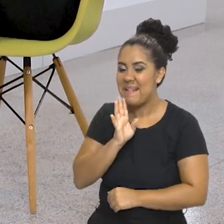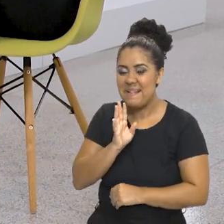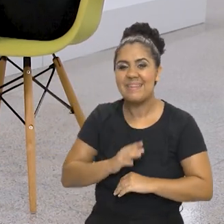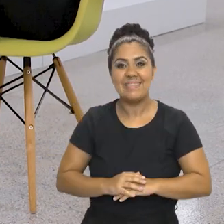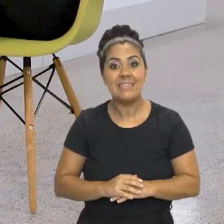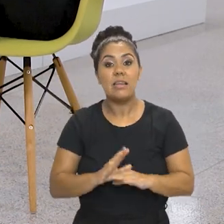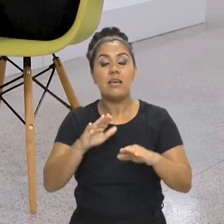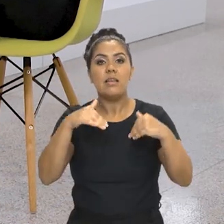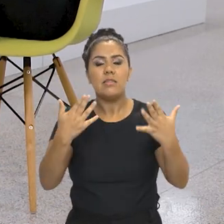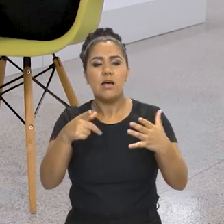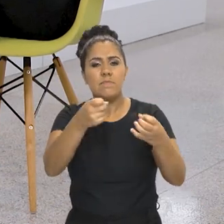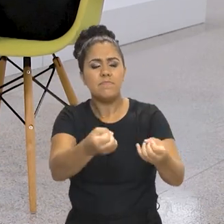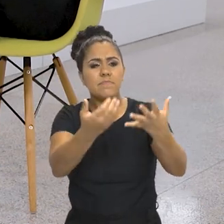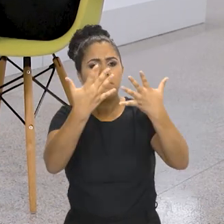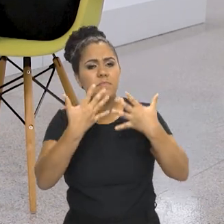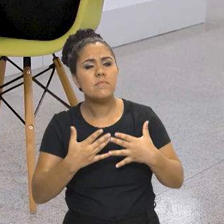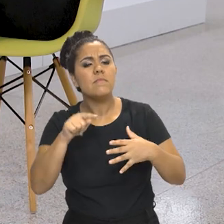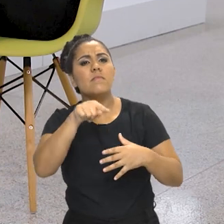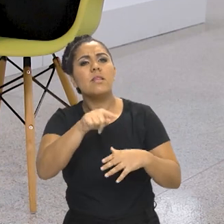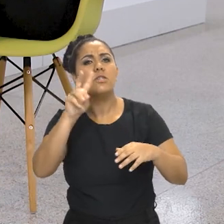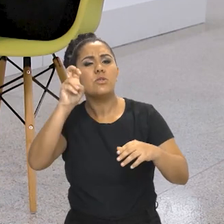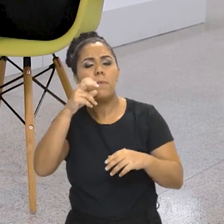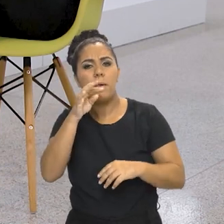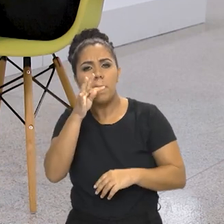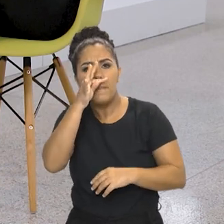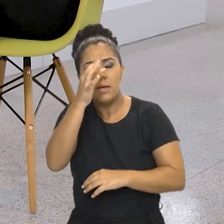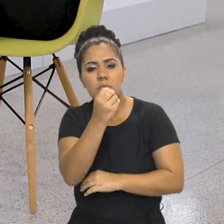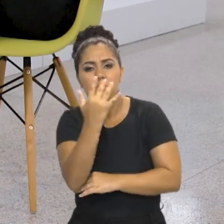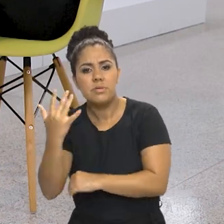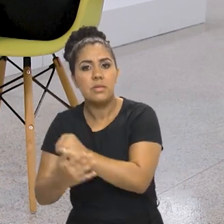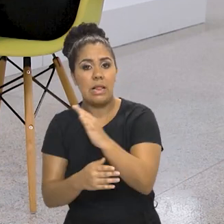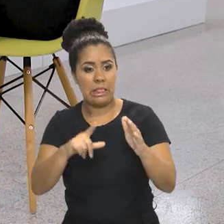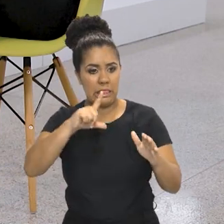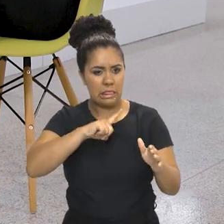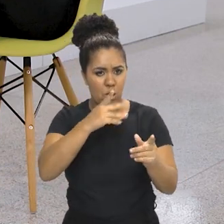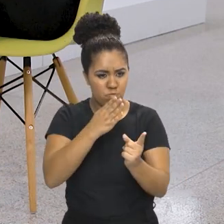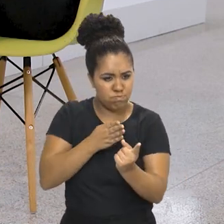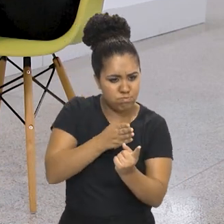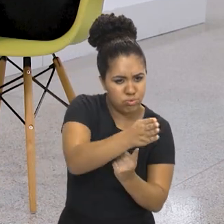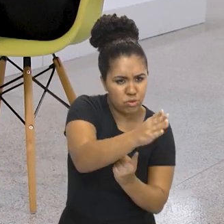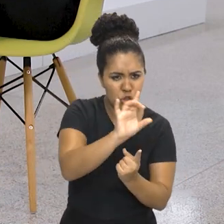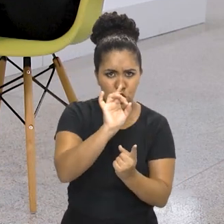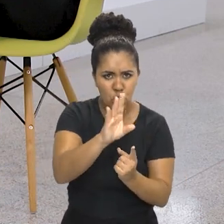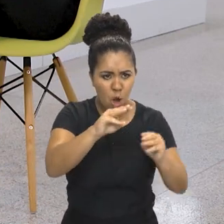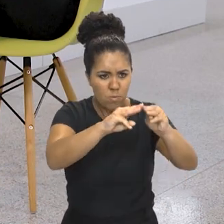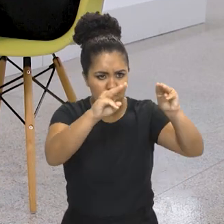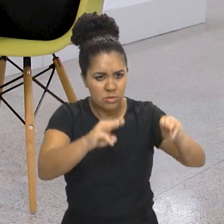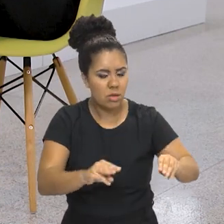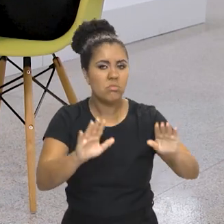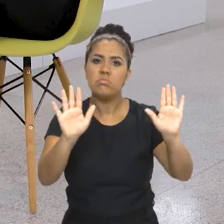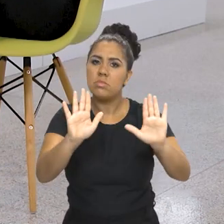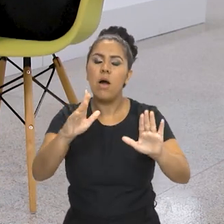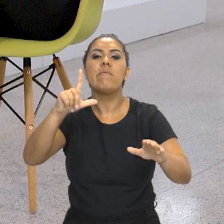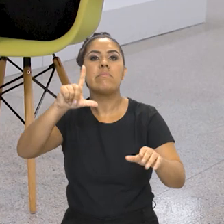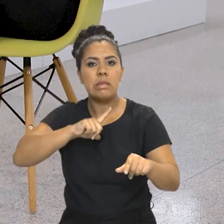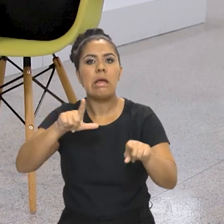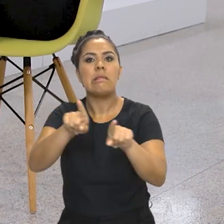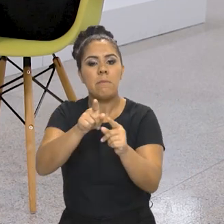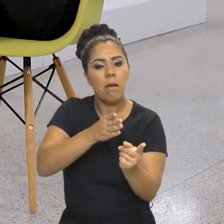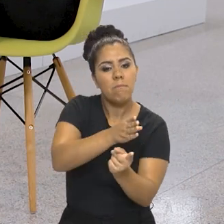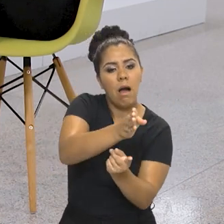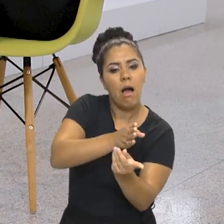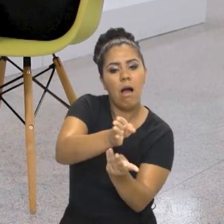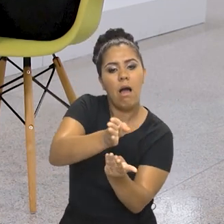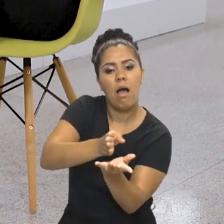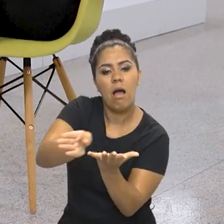seguinte, que a Primavera dos Museus, mesmo com esse nome, ela abrange não só a questão dos museus, ela também está envolvida muito com programação cultural, por